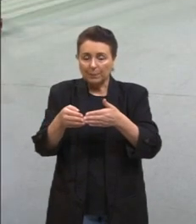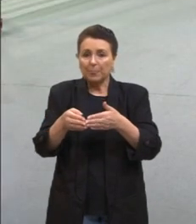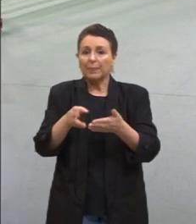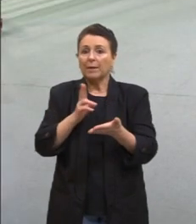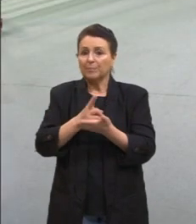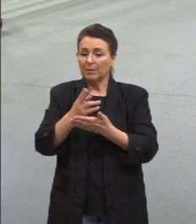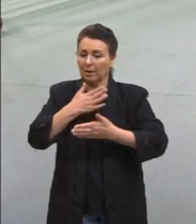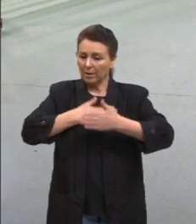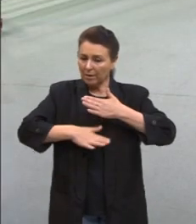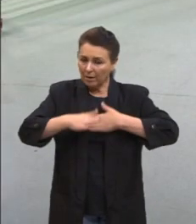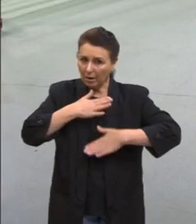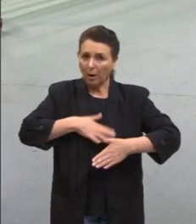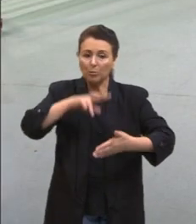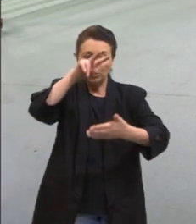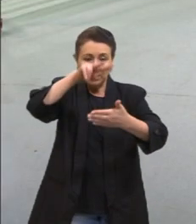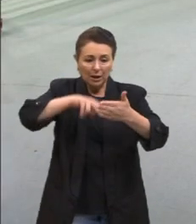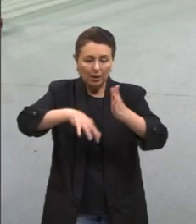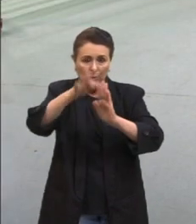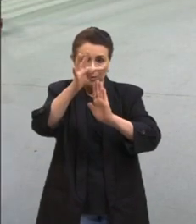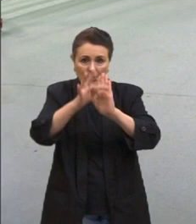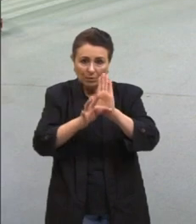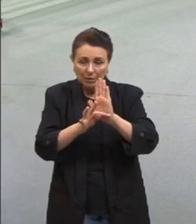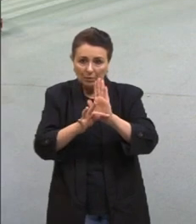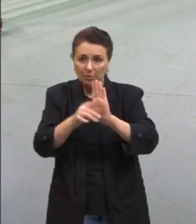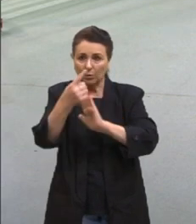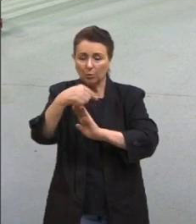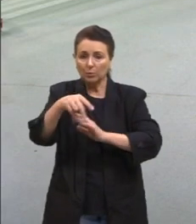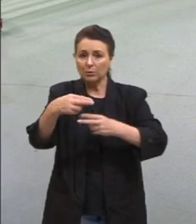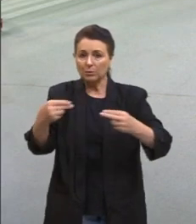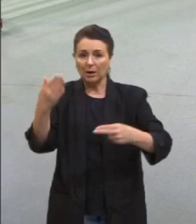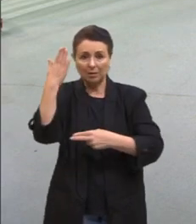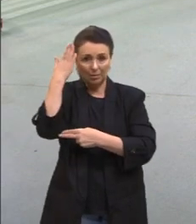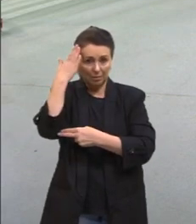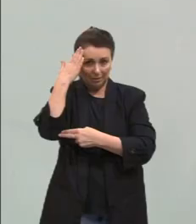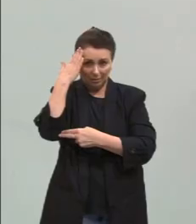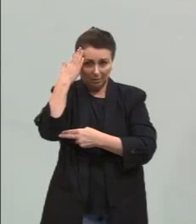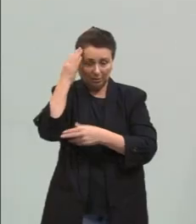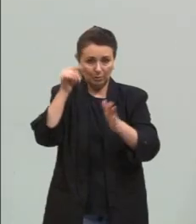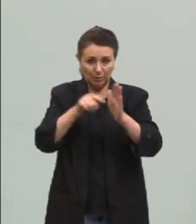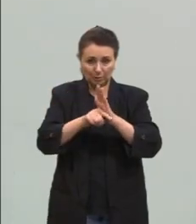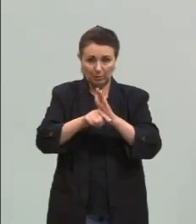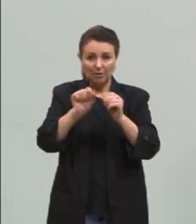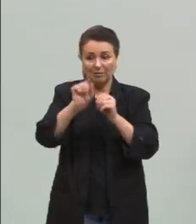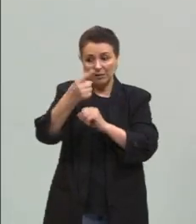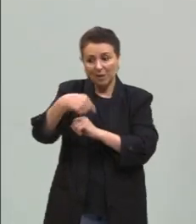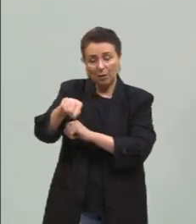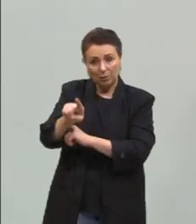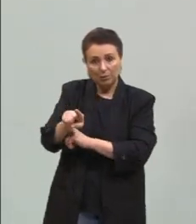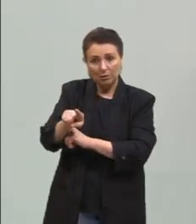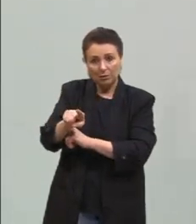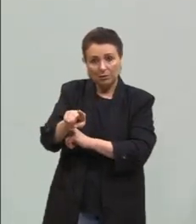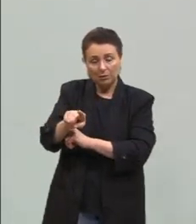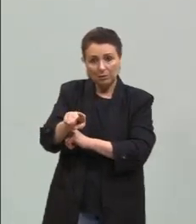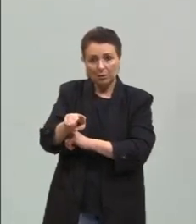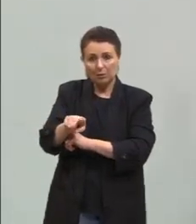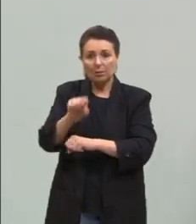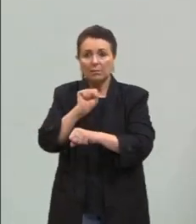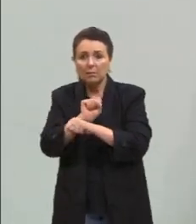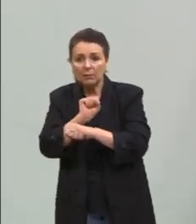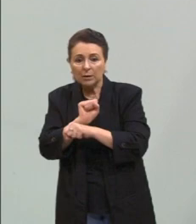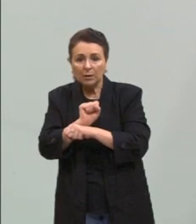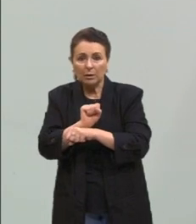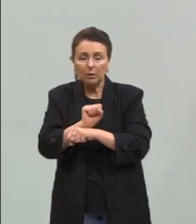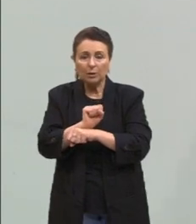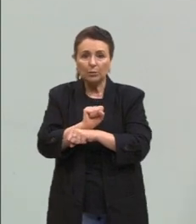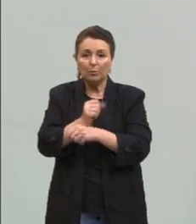calmo e ler o texto, manter esse calmo. Outra coisa, não entendeu a questão, passa para outra, não fica retendo o tempo,